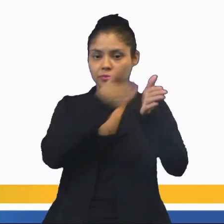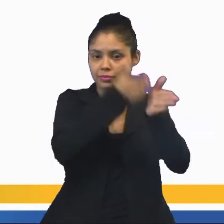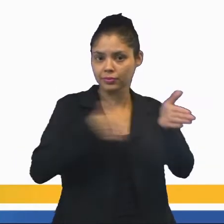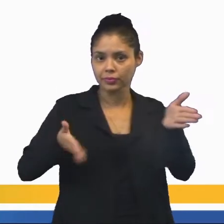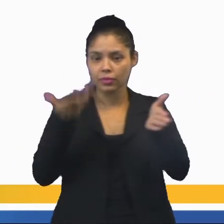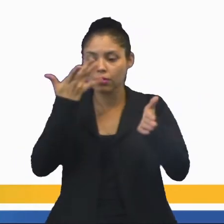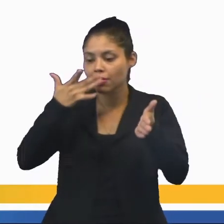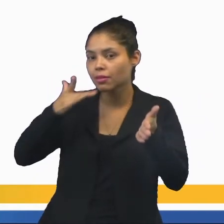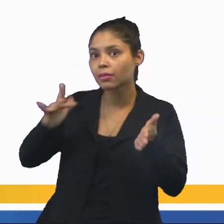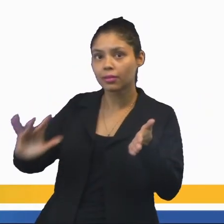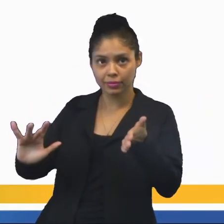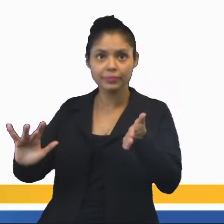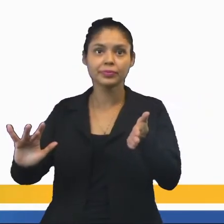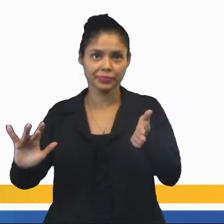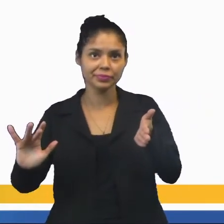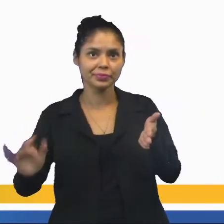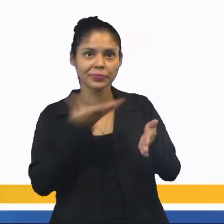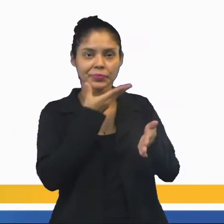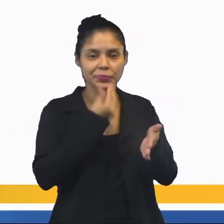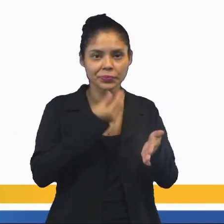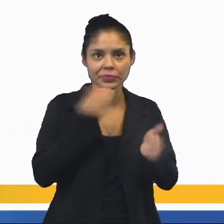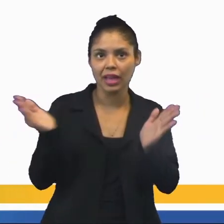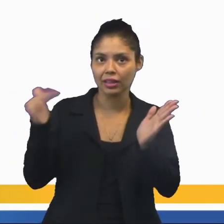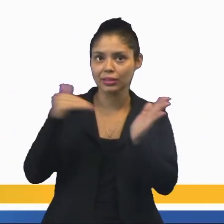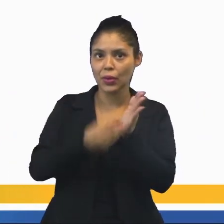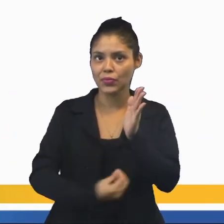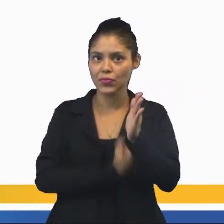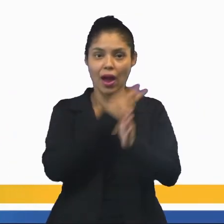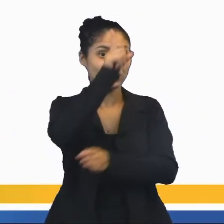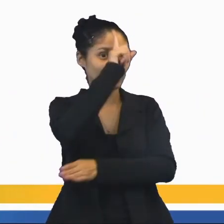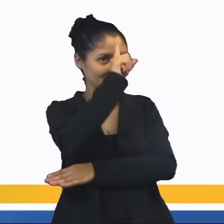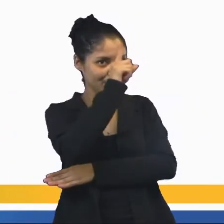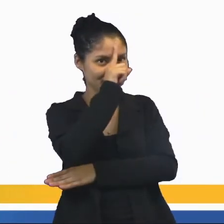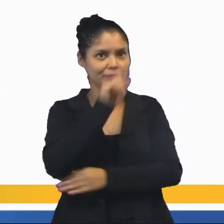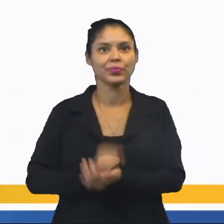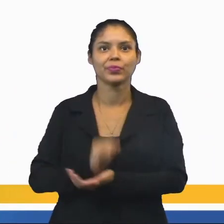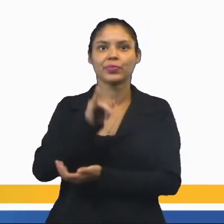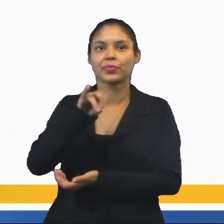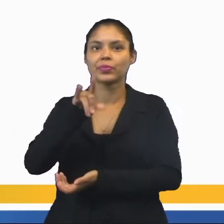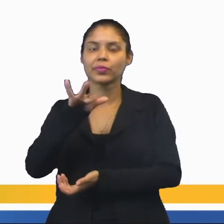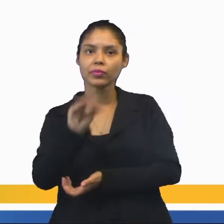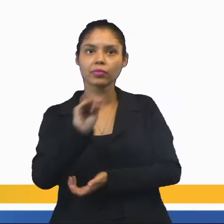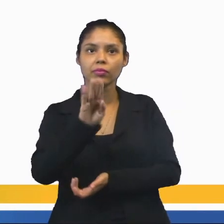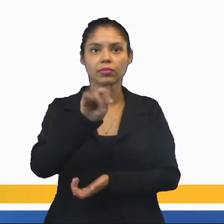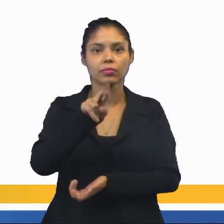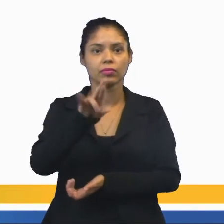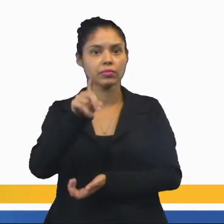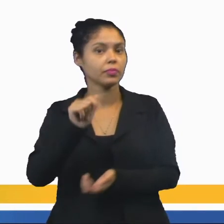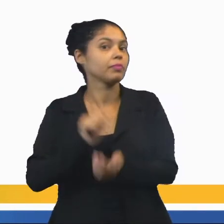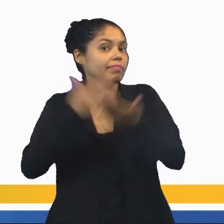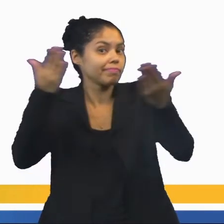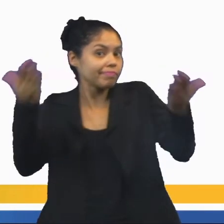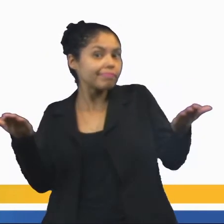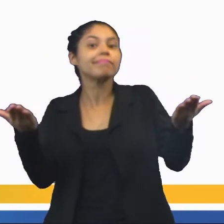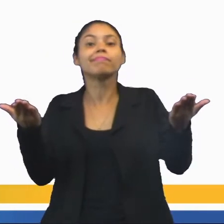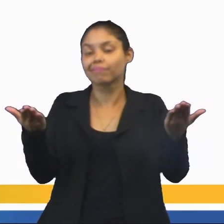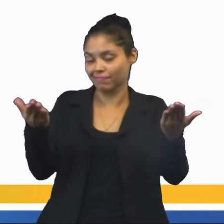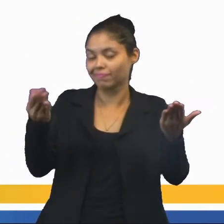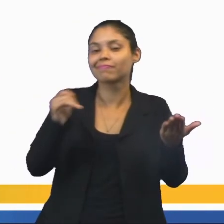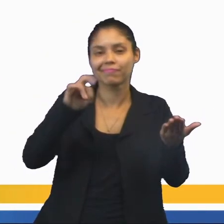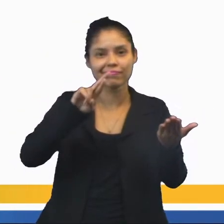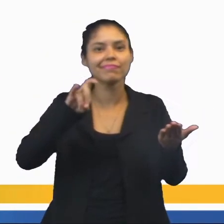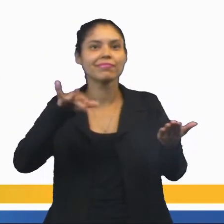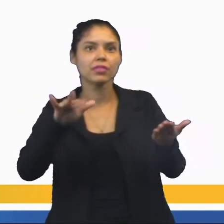infância de meninos para a vida adulta na ilha do Bananal. Essa ilha do Bananal é a ilha